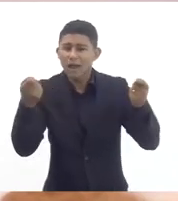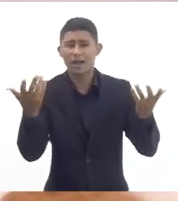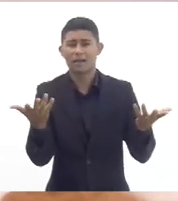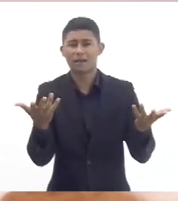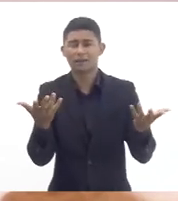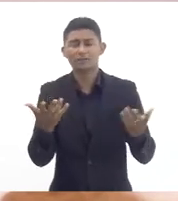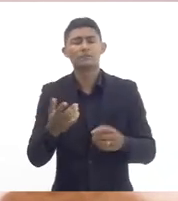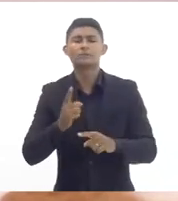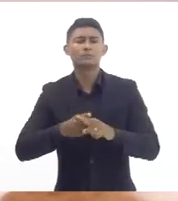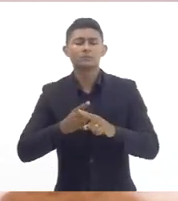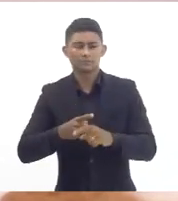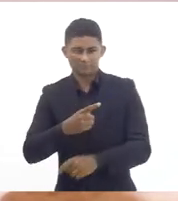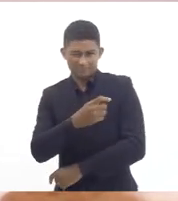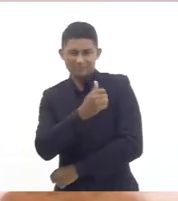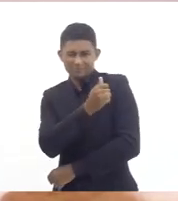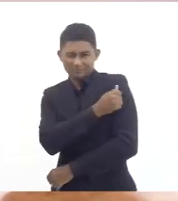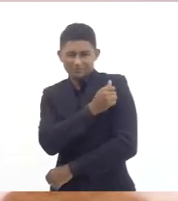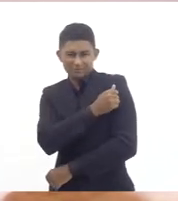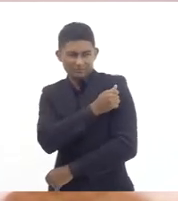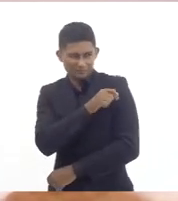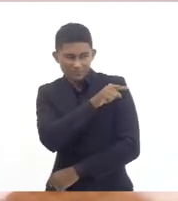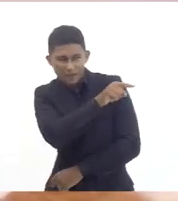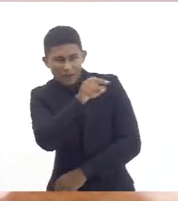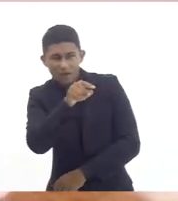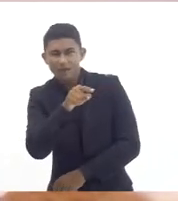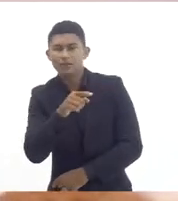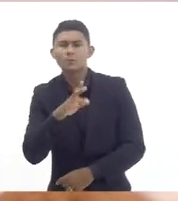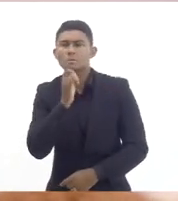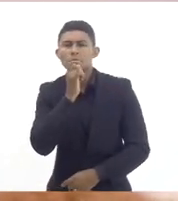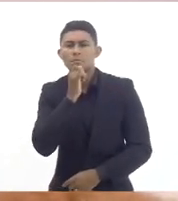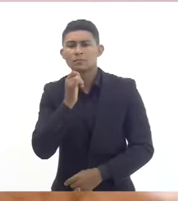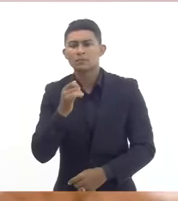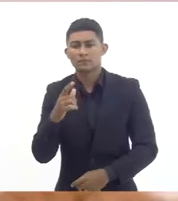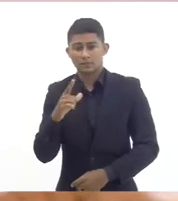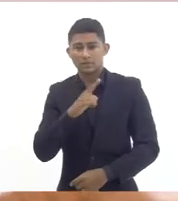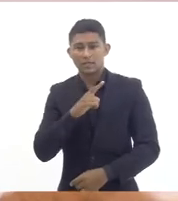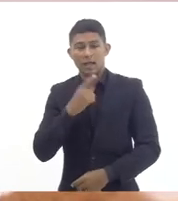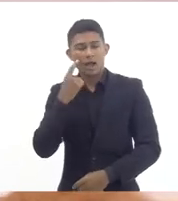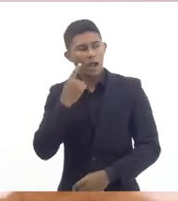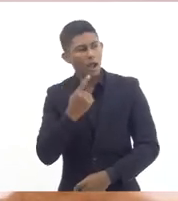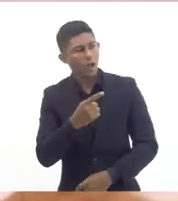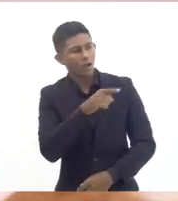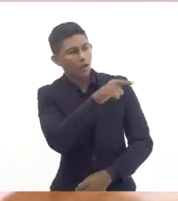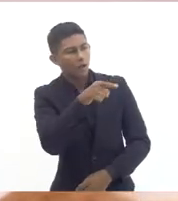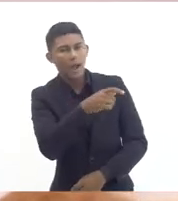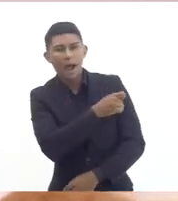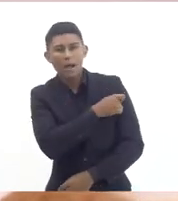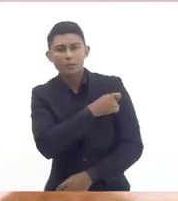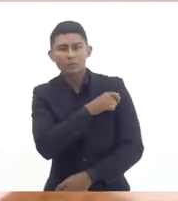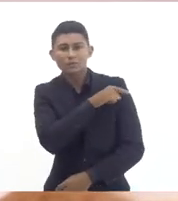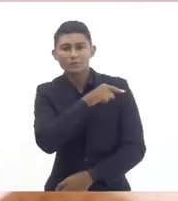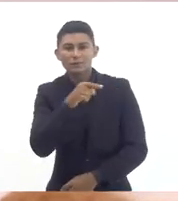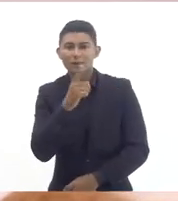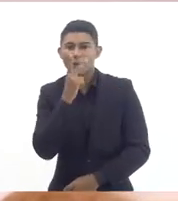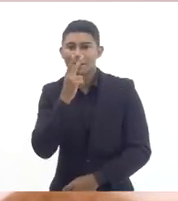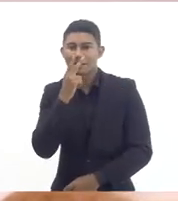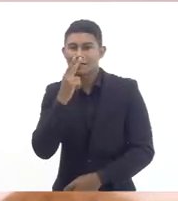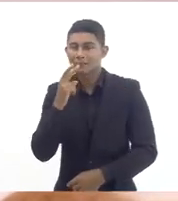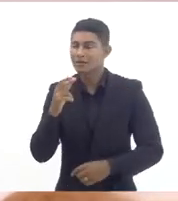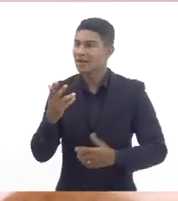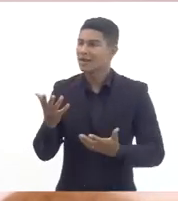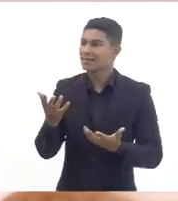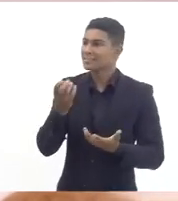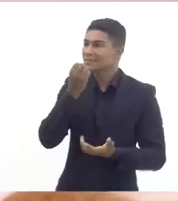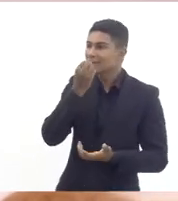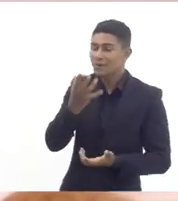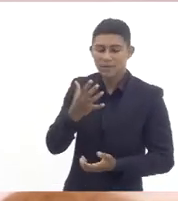estudante quando você olha aquilo que a gente chama de brilho nos olhos aquele estudante lá que como